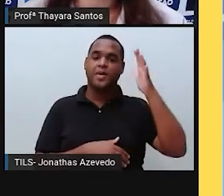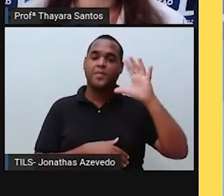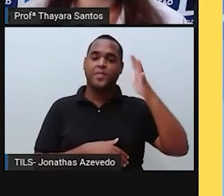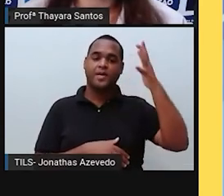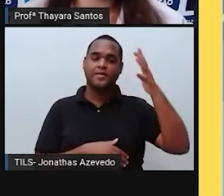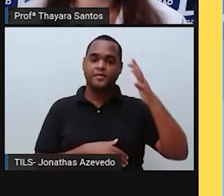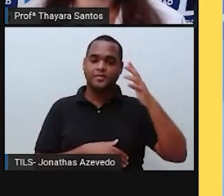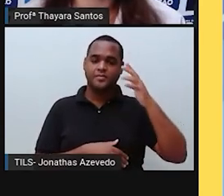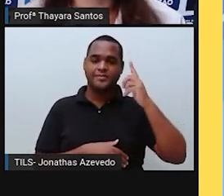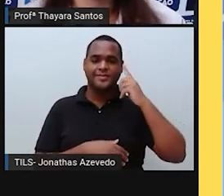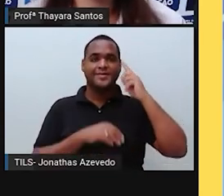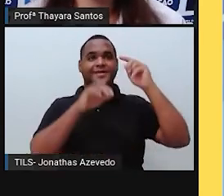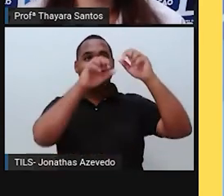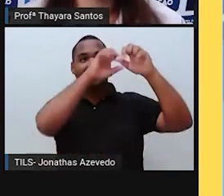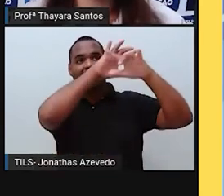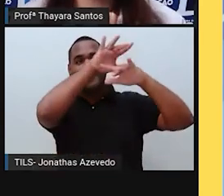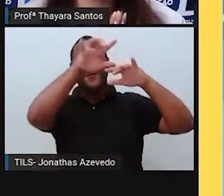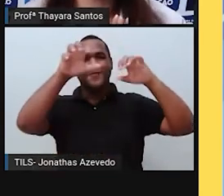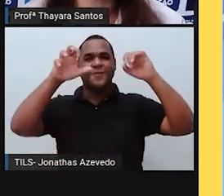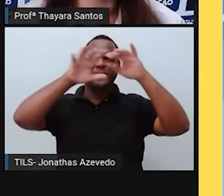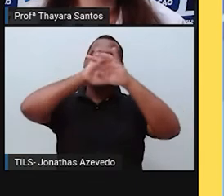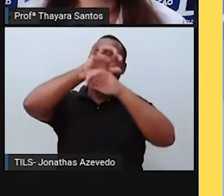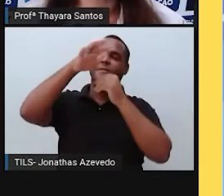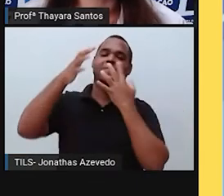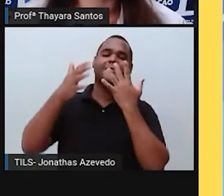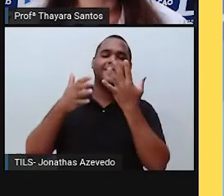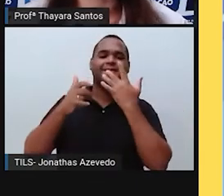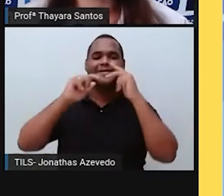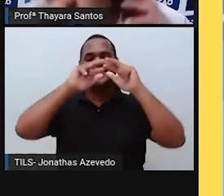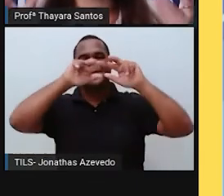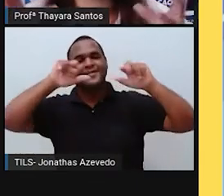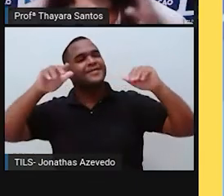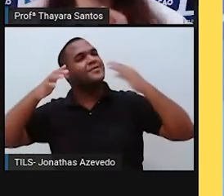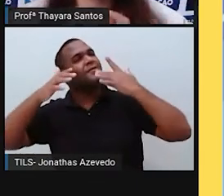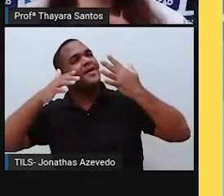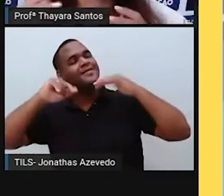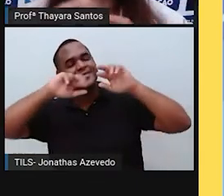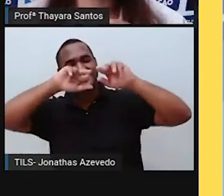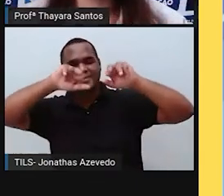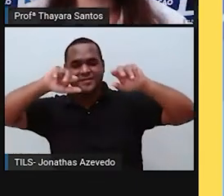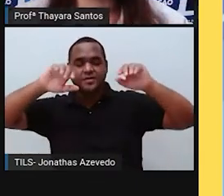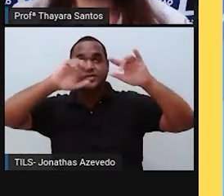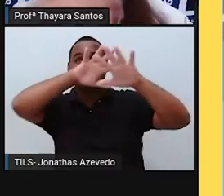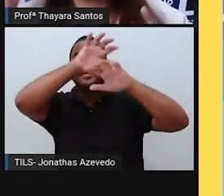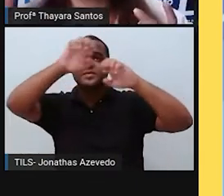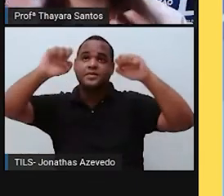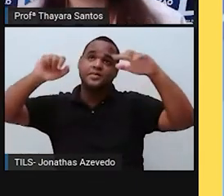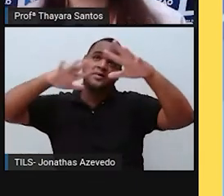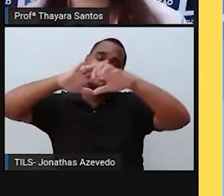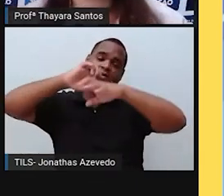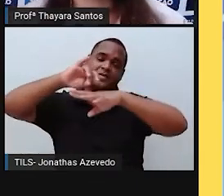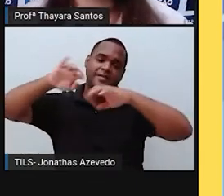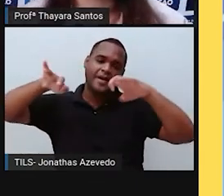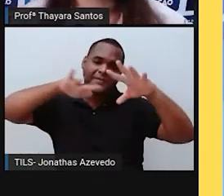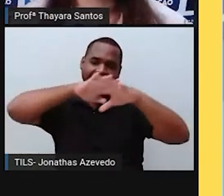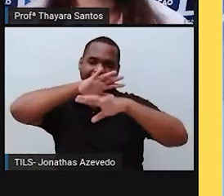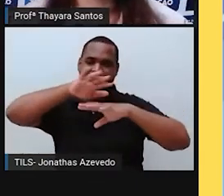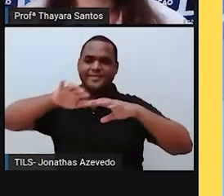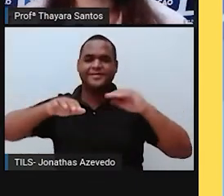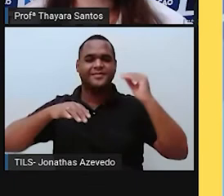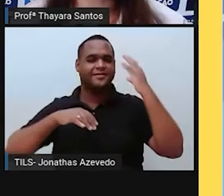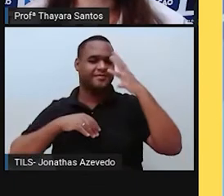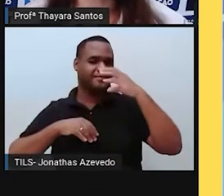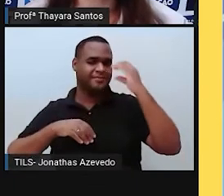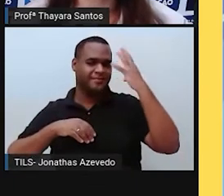a aurora boreal, que vocês já devem ter visto, que é muito bonito. O céu fica colorido, umas cores bem bonitas, assim, vibrantes, que